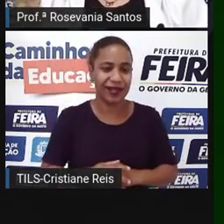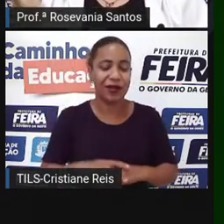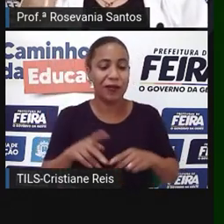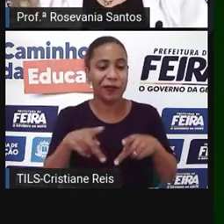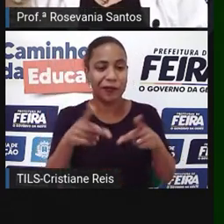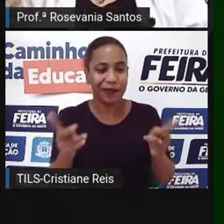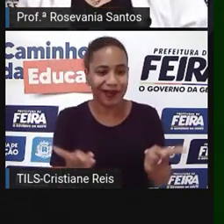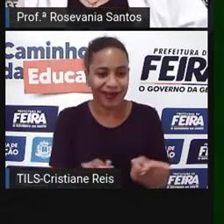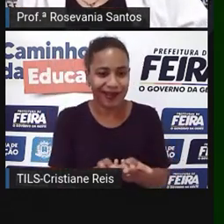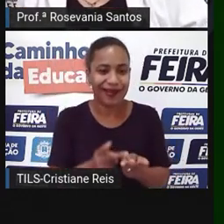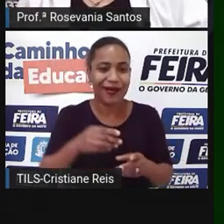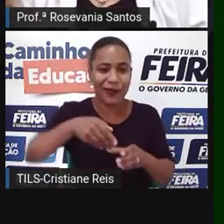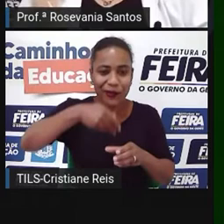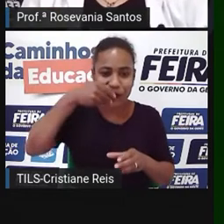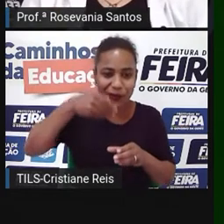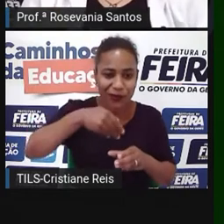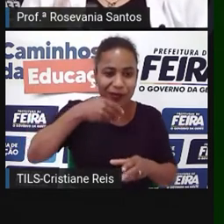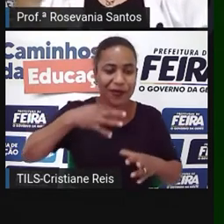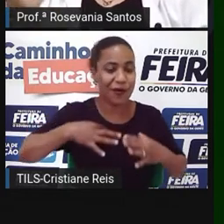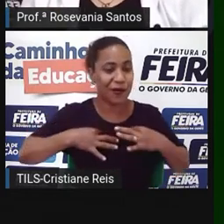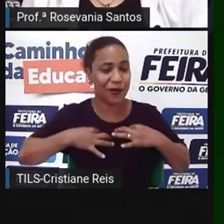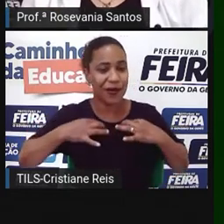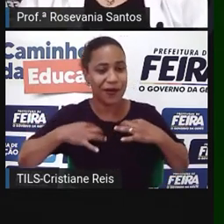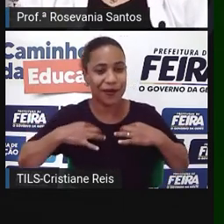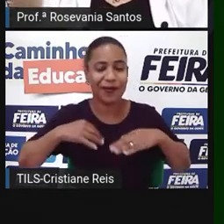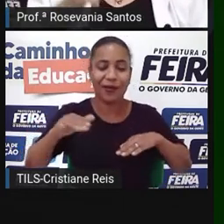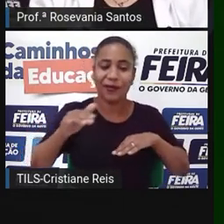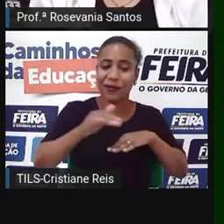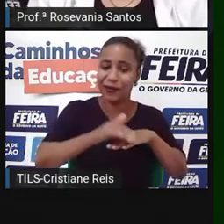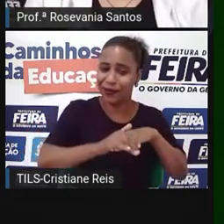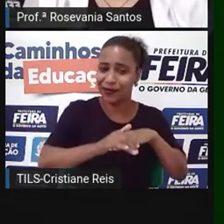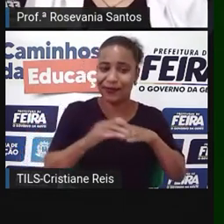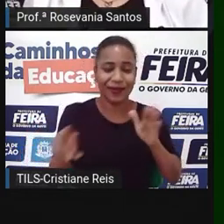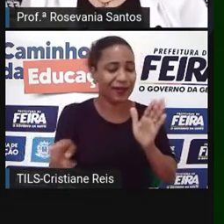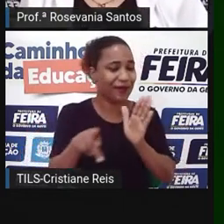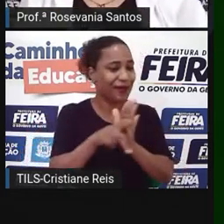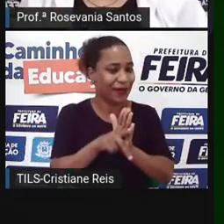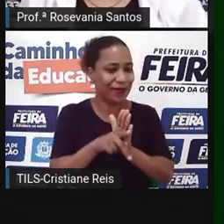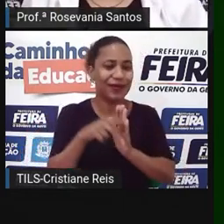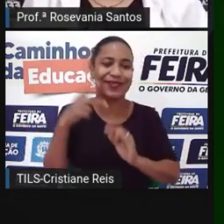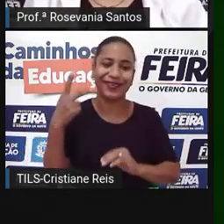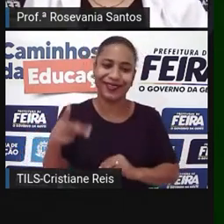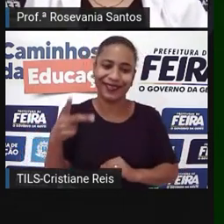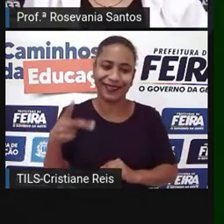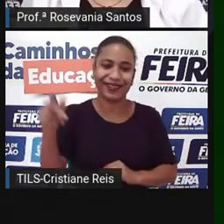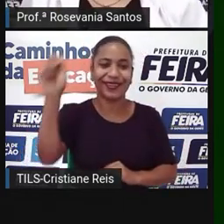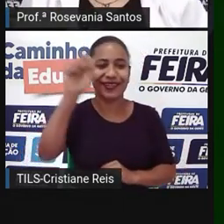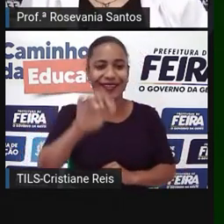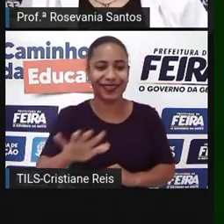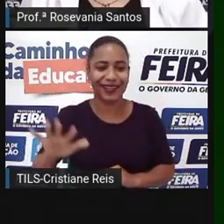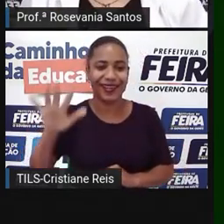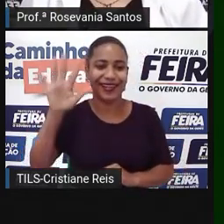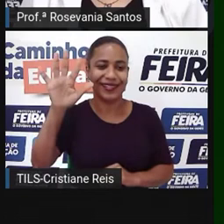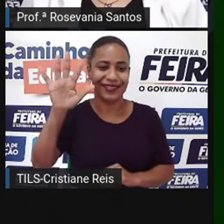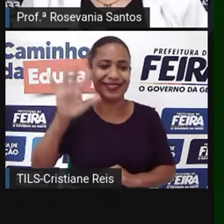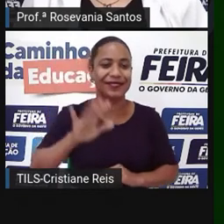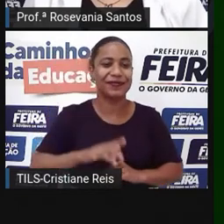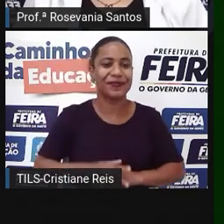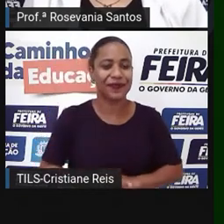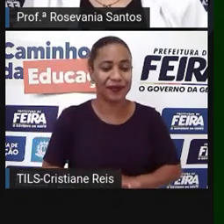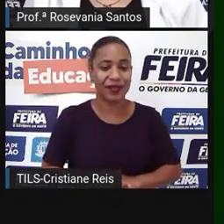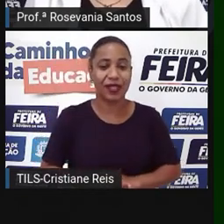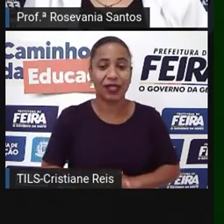prato, um talher, uma roupa, um tênis, vem de onde também? Do extremo oriente da Ásia. Então, gente, eles são